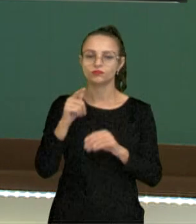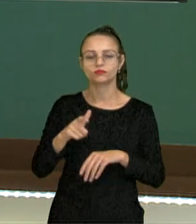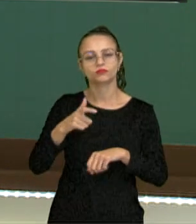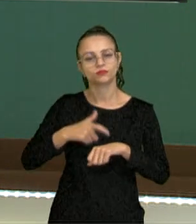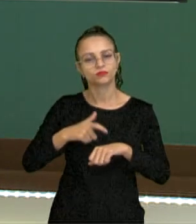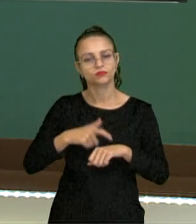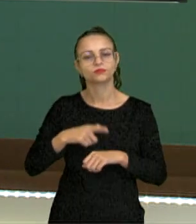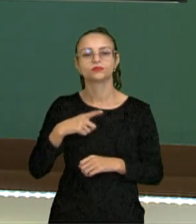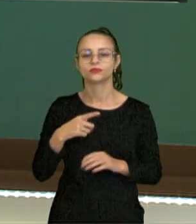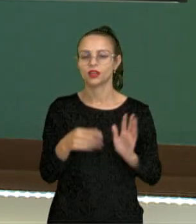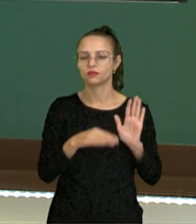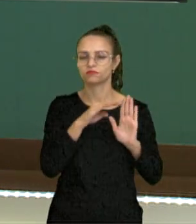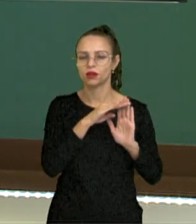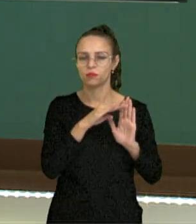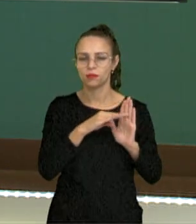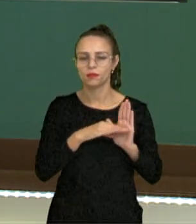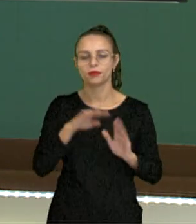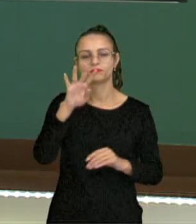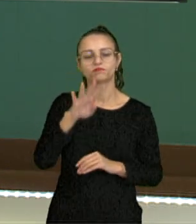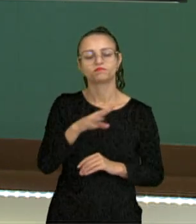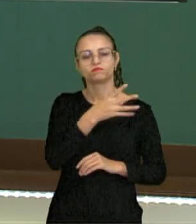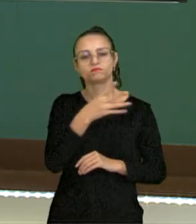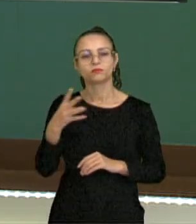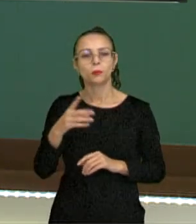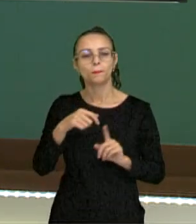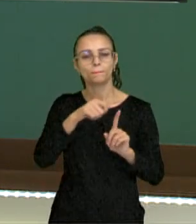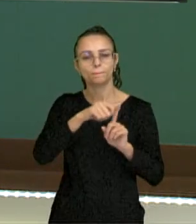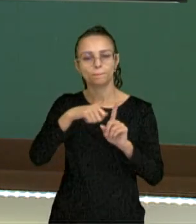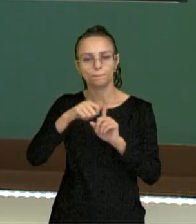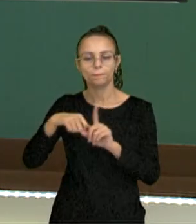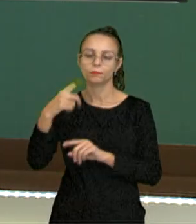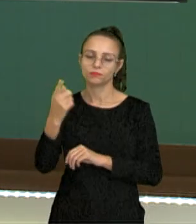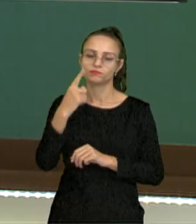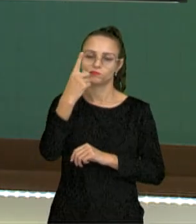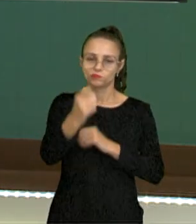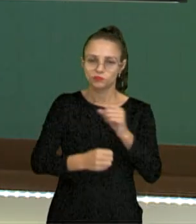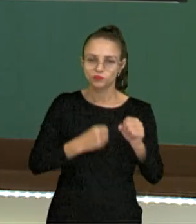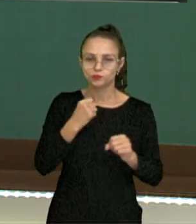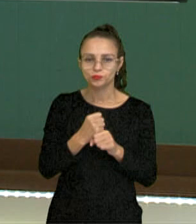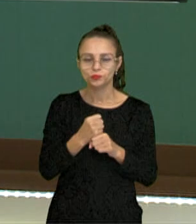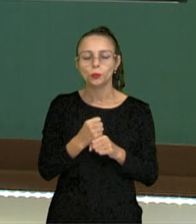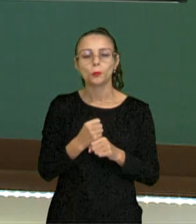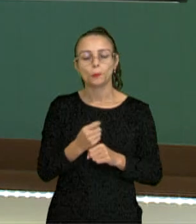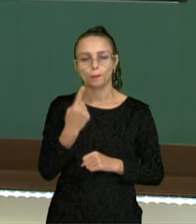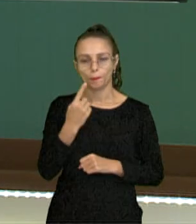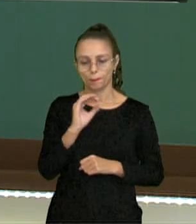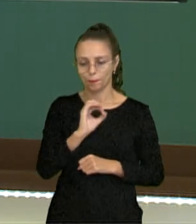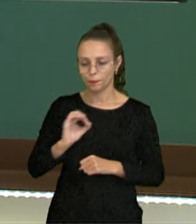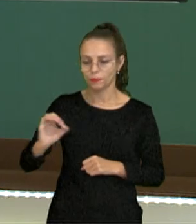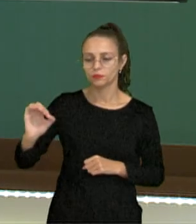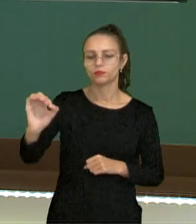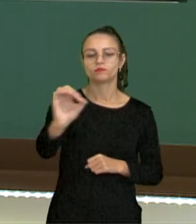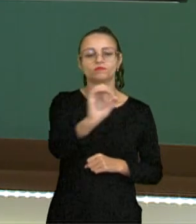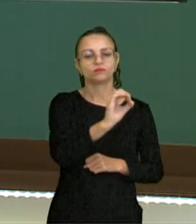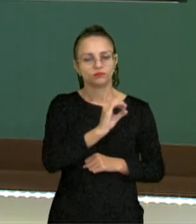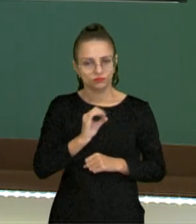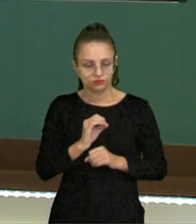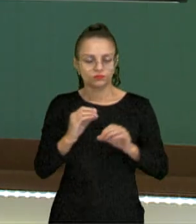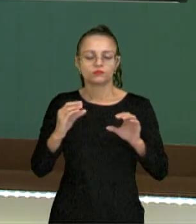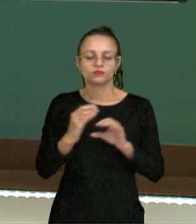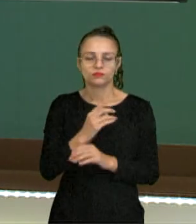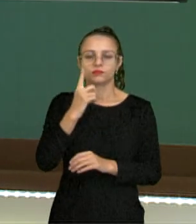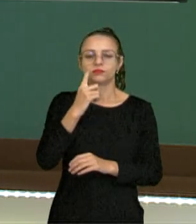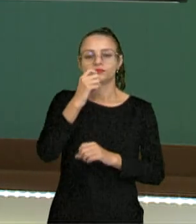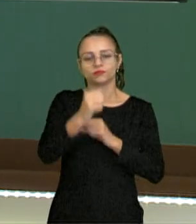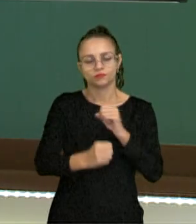nós estabelecemos no nosso calendário um ano, né? A Terra completa, uma volta. Então nós contamos um ano